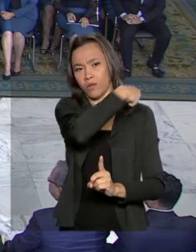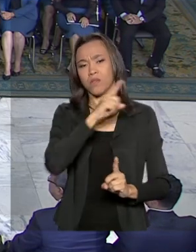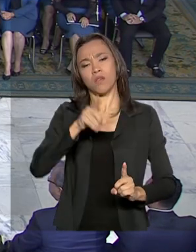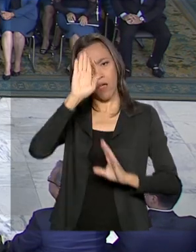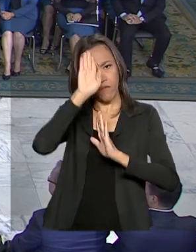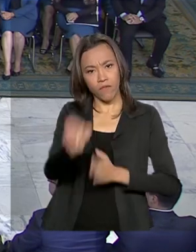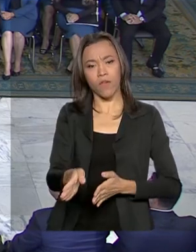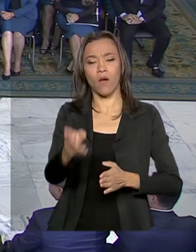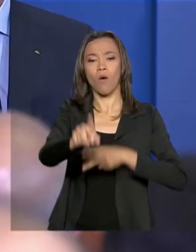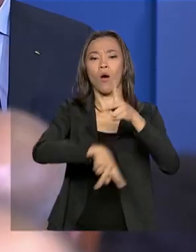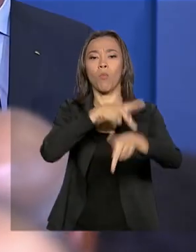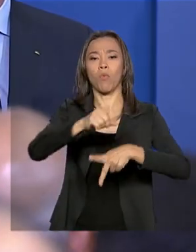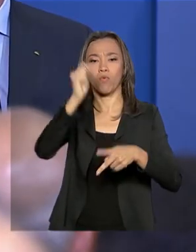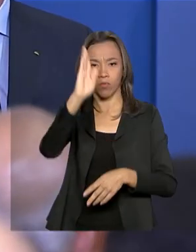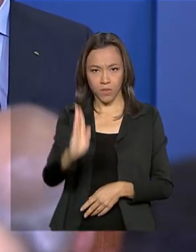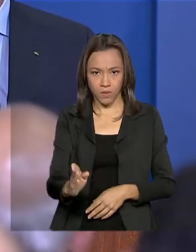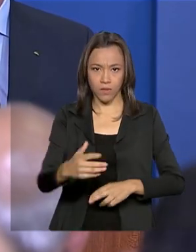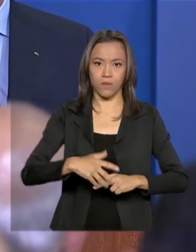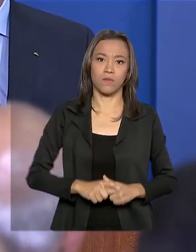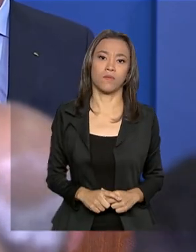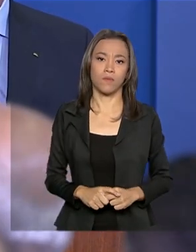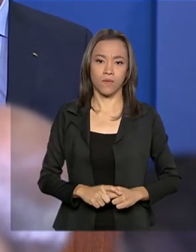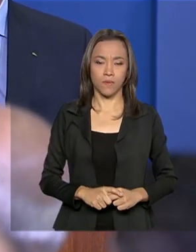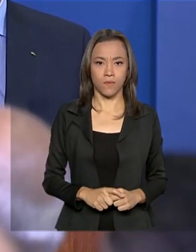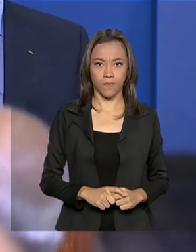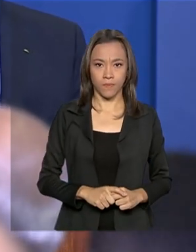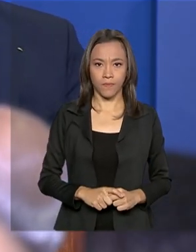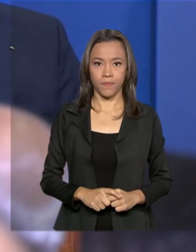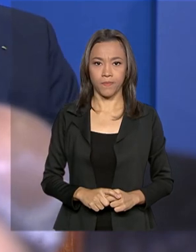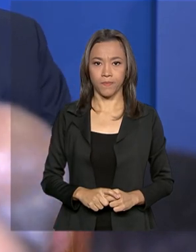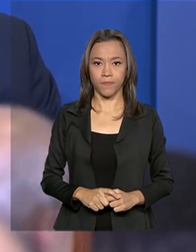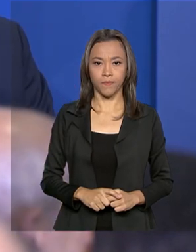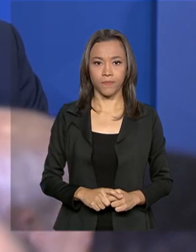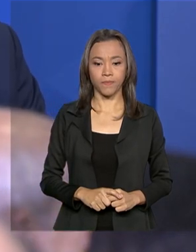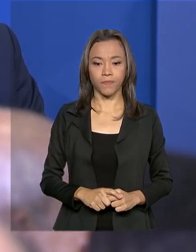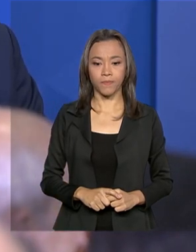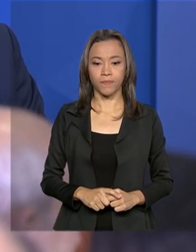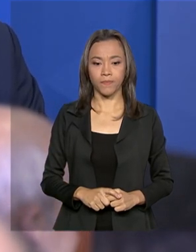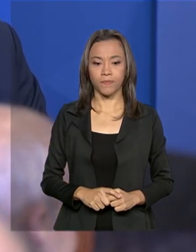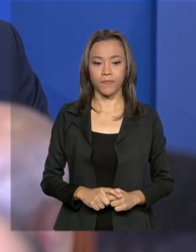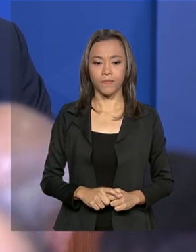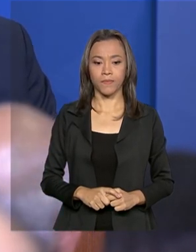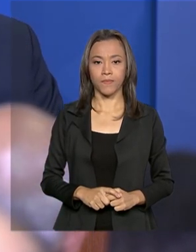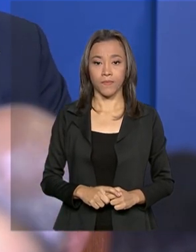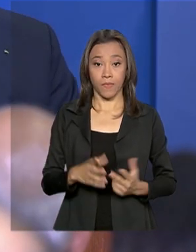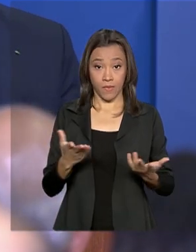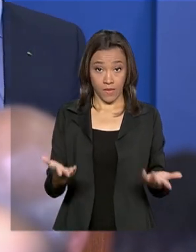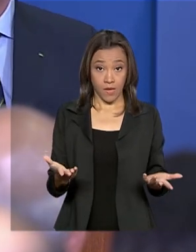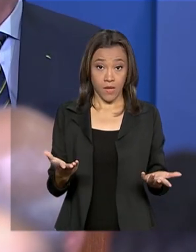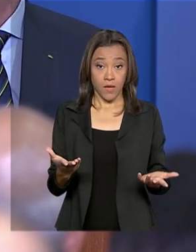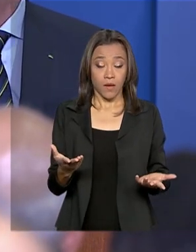ao povo brasileiro. Temos um governo, um presidente, que é leal ao seu povo,